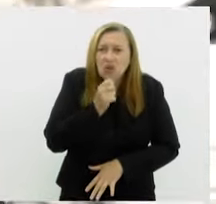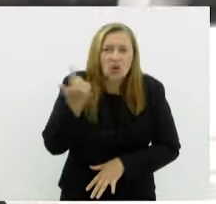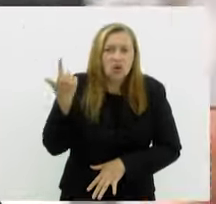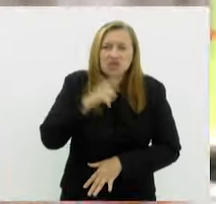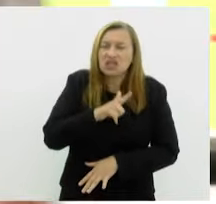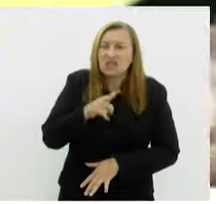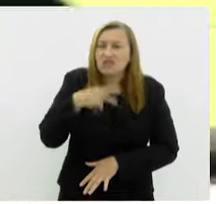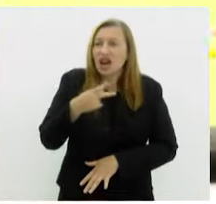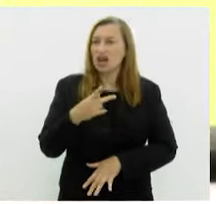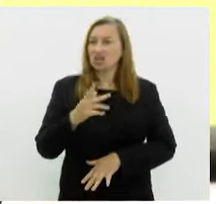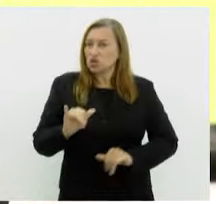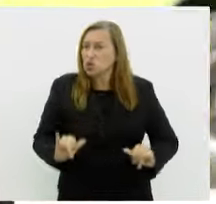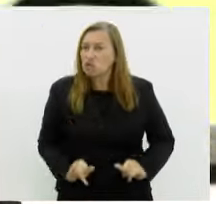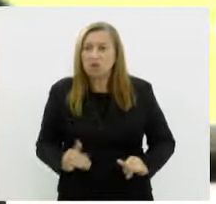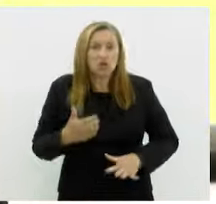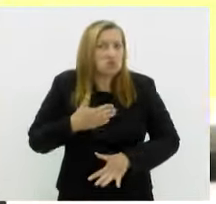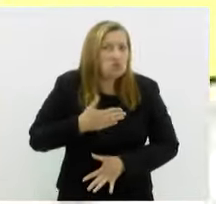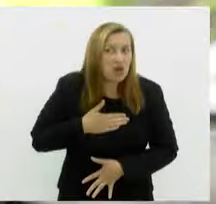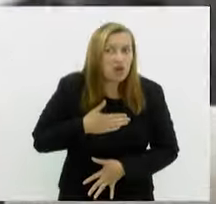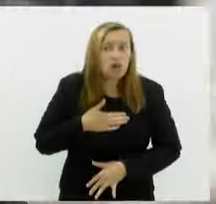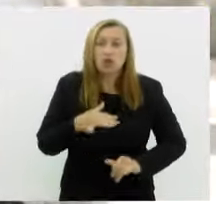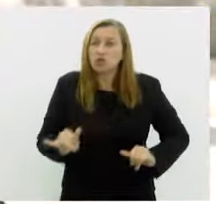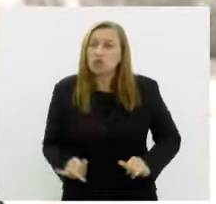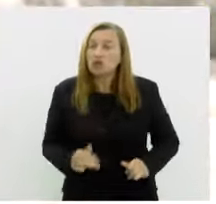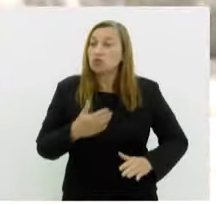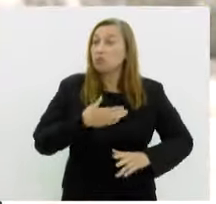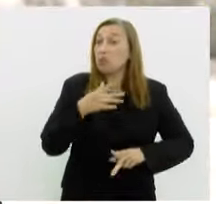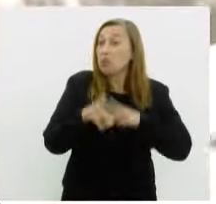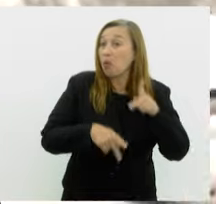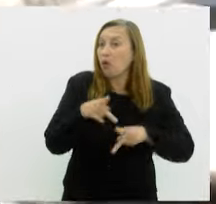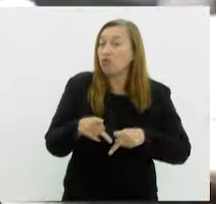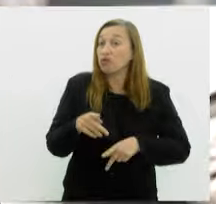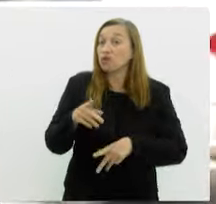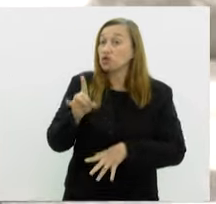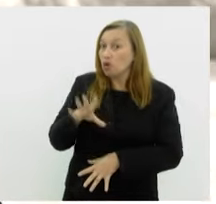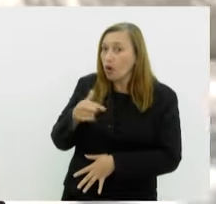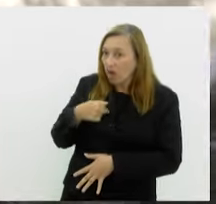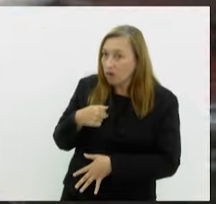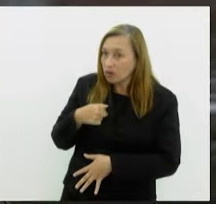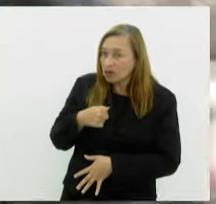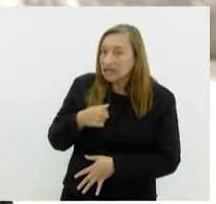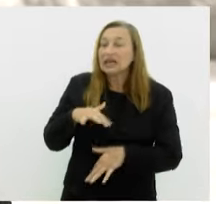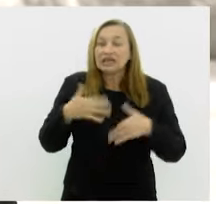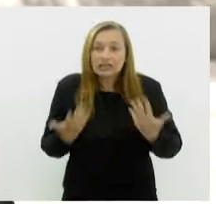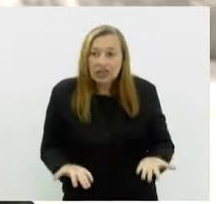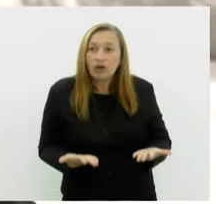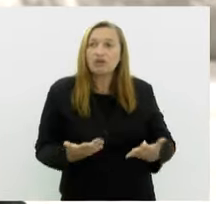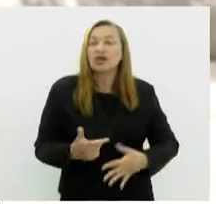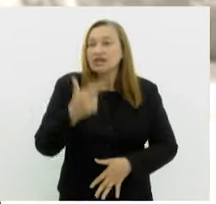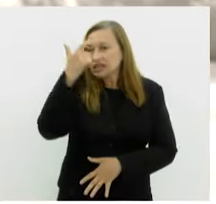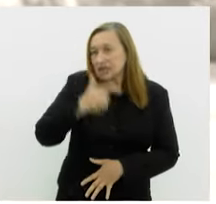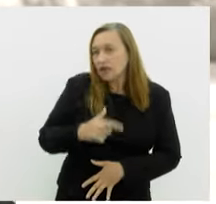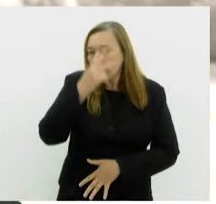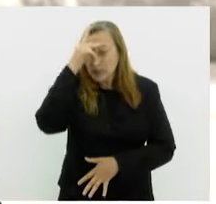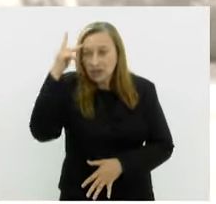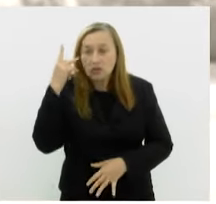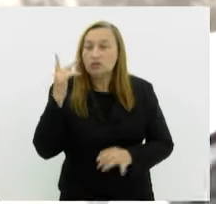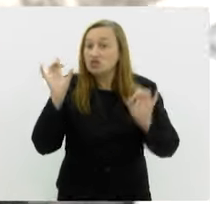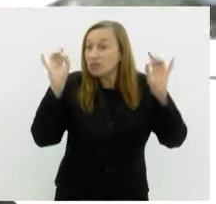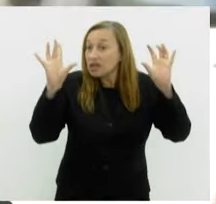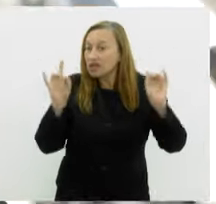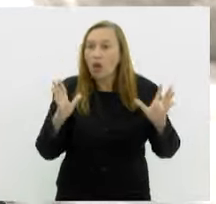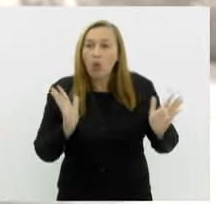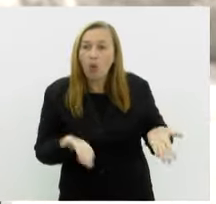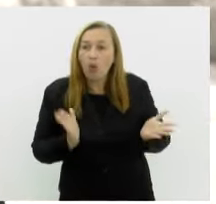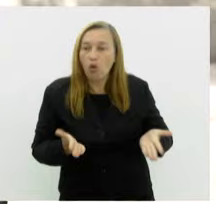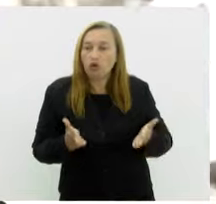minhas dores, das dores do meu povo, se não eu. Então, ser uma pessoa especialista hoje, né? Com